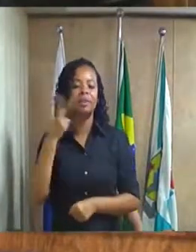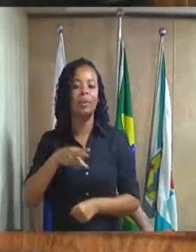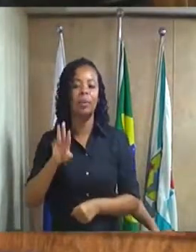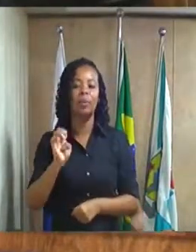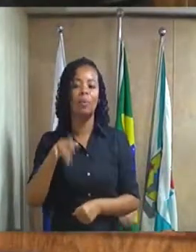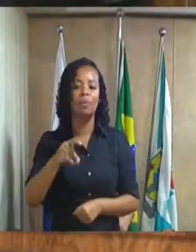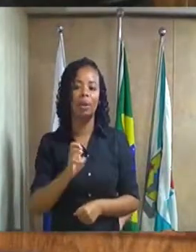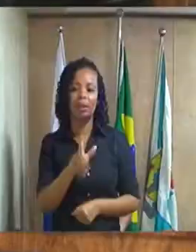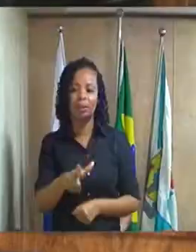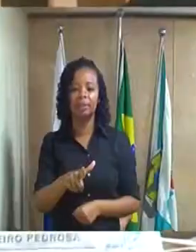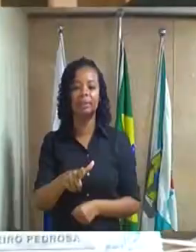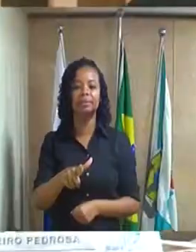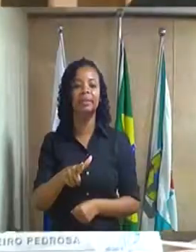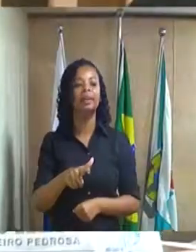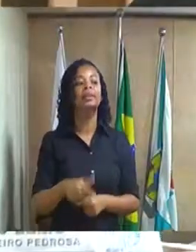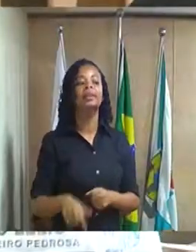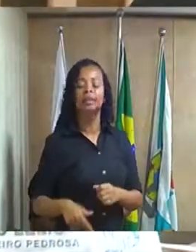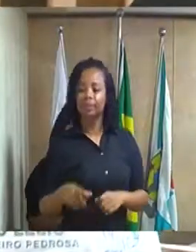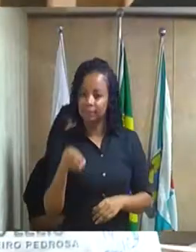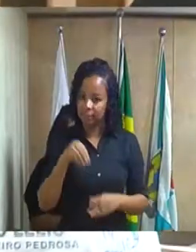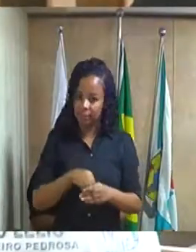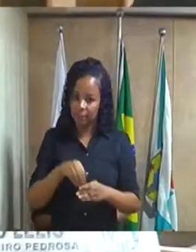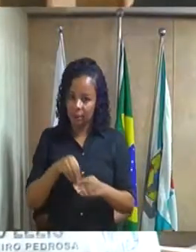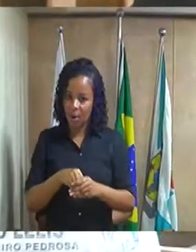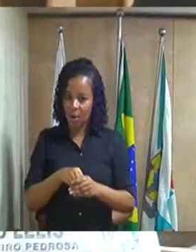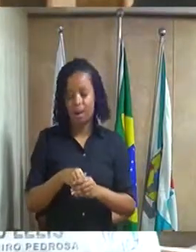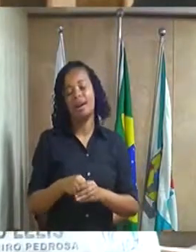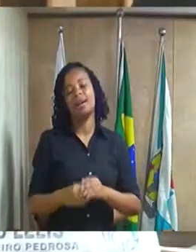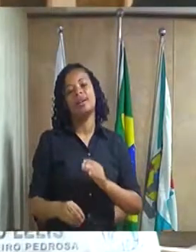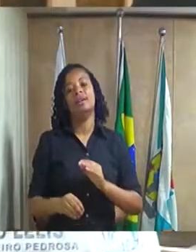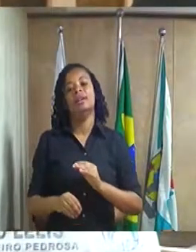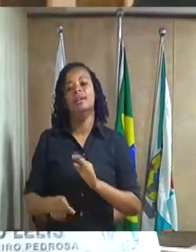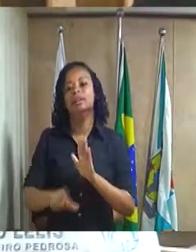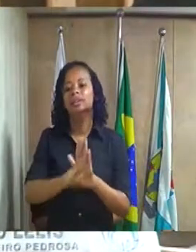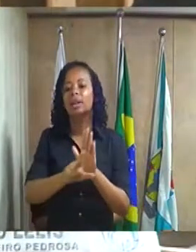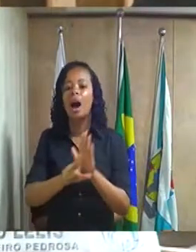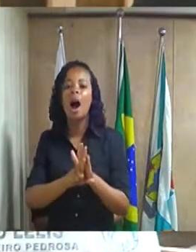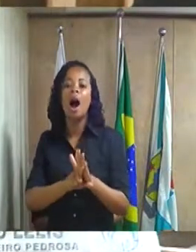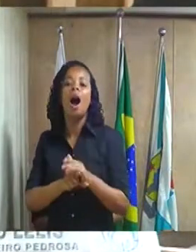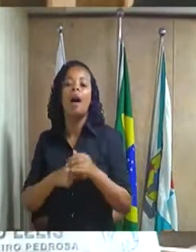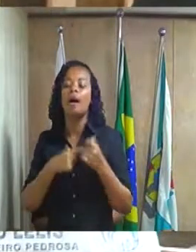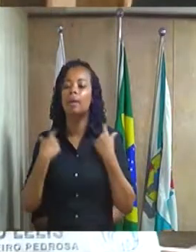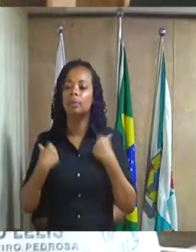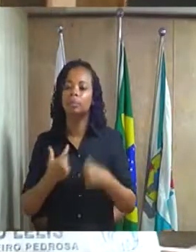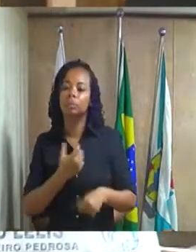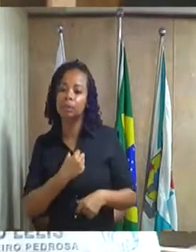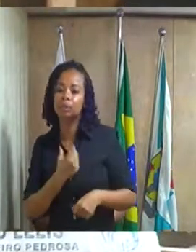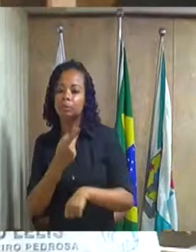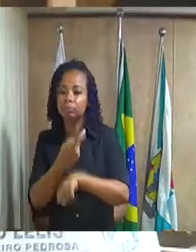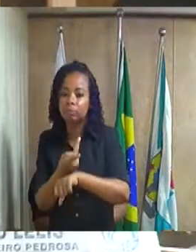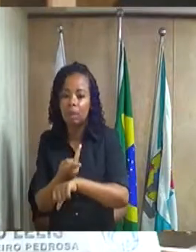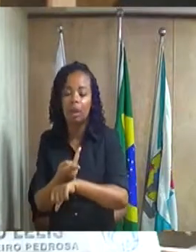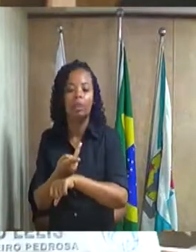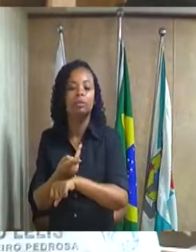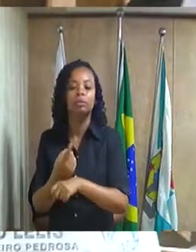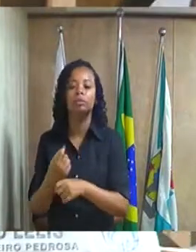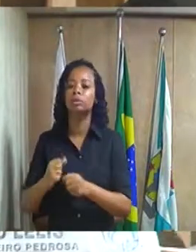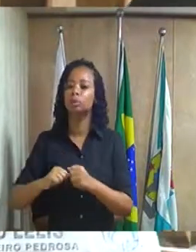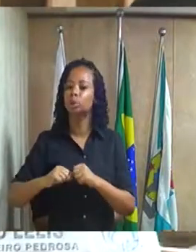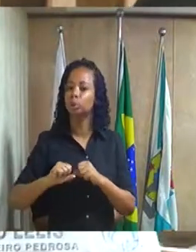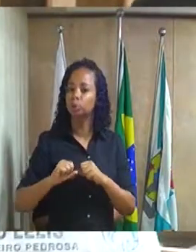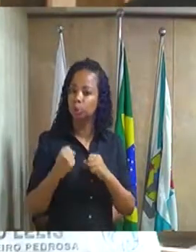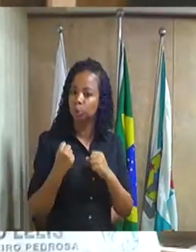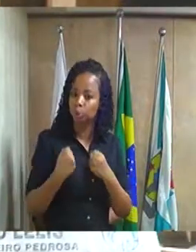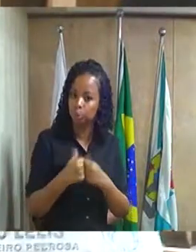instituindo no âmbito do legislativo Duque Caxiense a medalha de honra ao mérito de esportista projeto